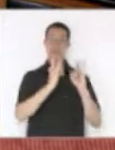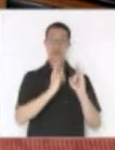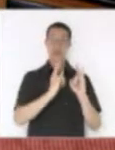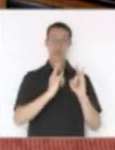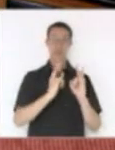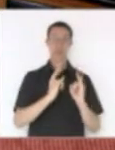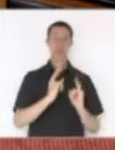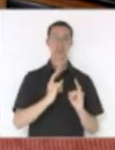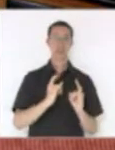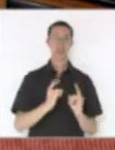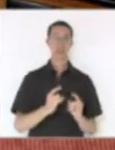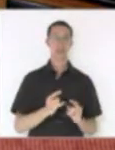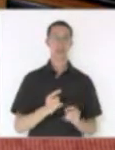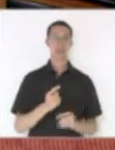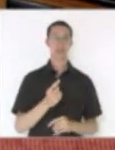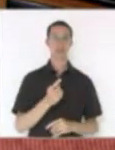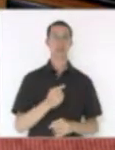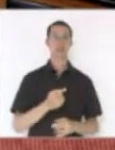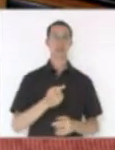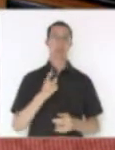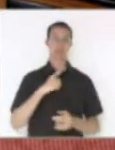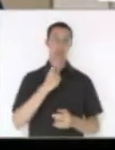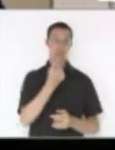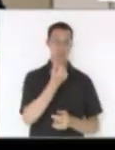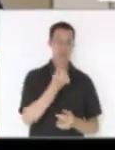comprar com esse dinheiro. Muito obrigado.